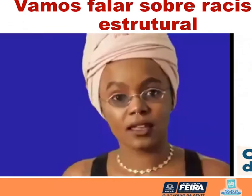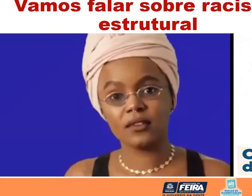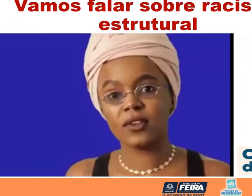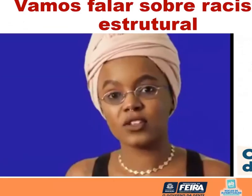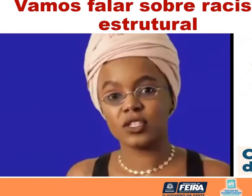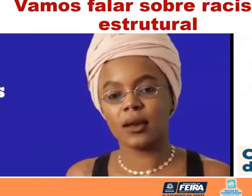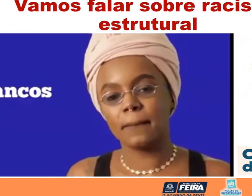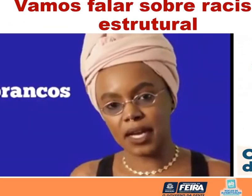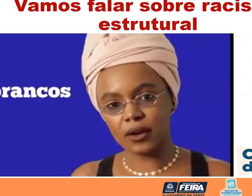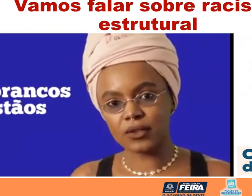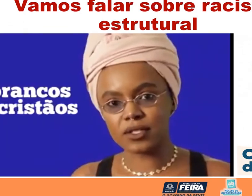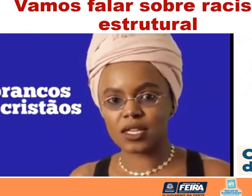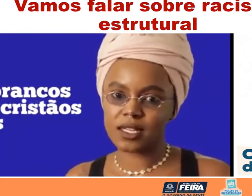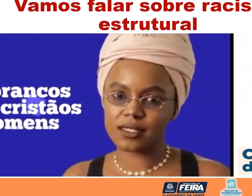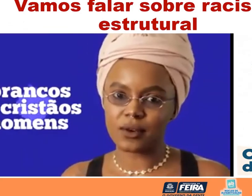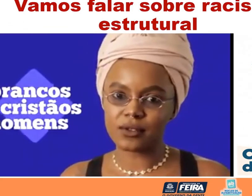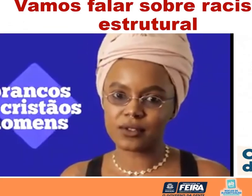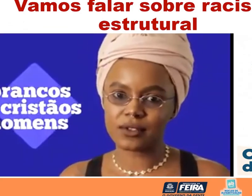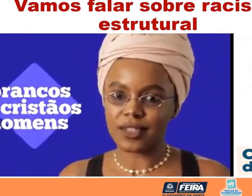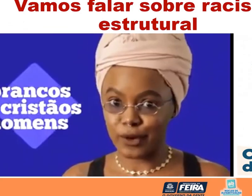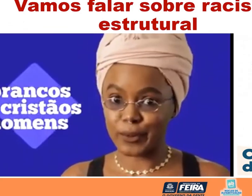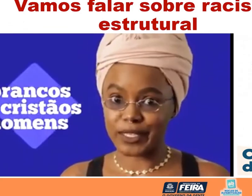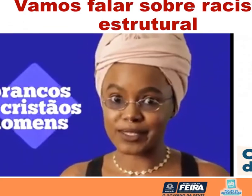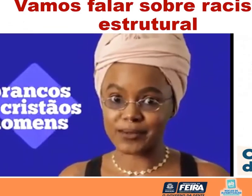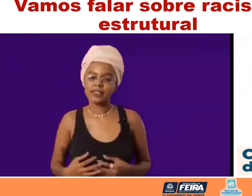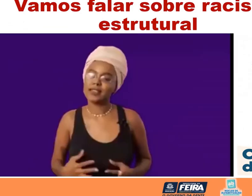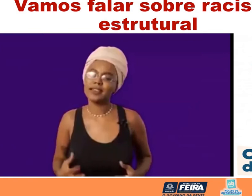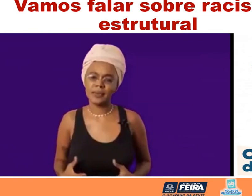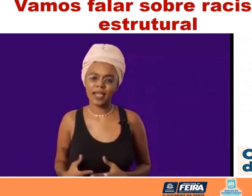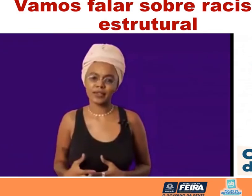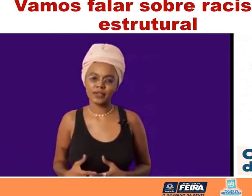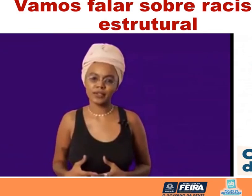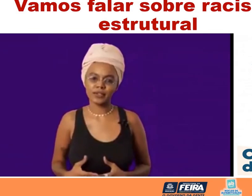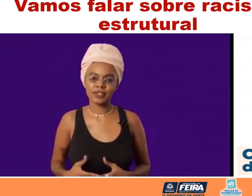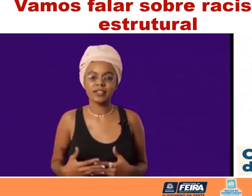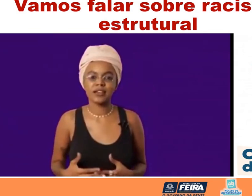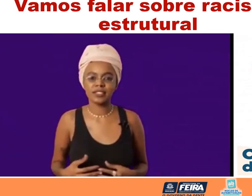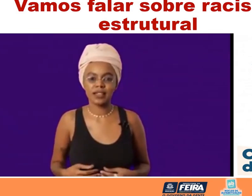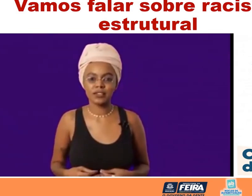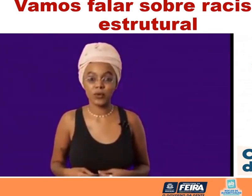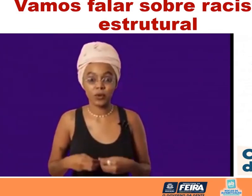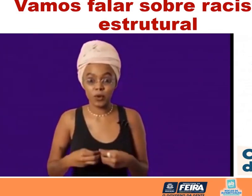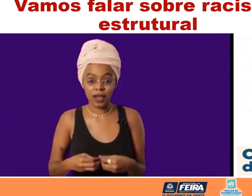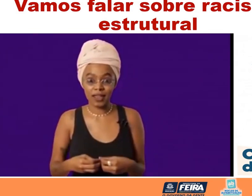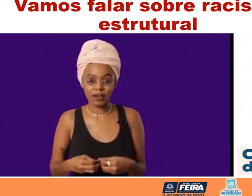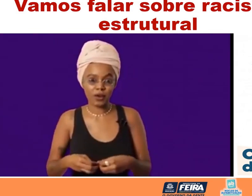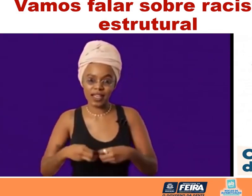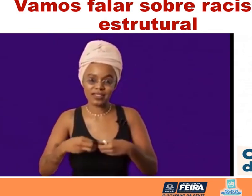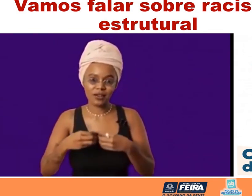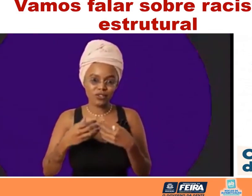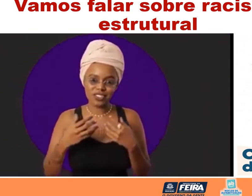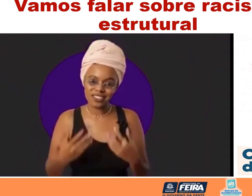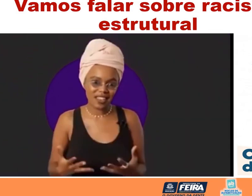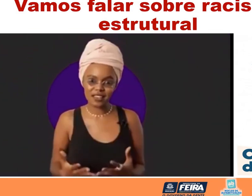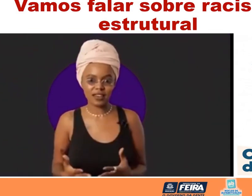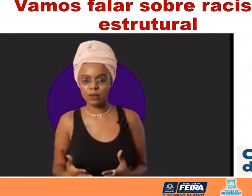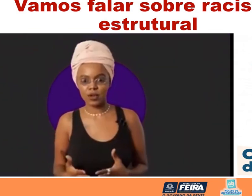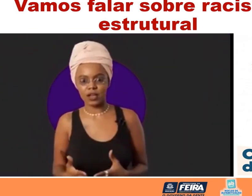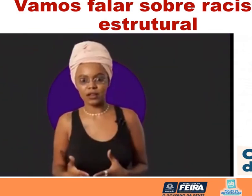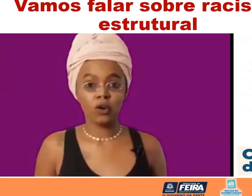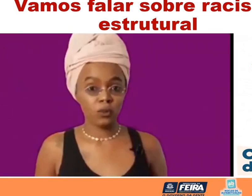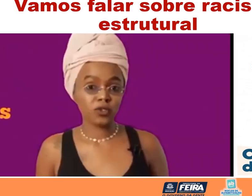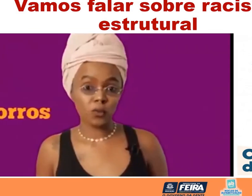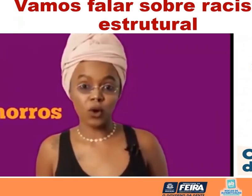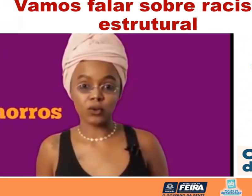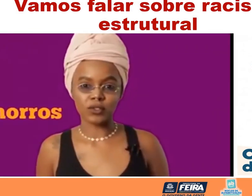europeu que defendia brancos, cristãos e homens. Recém-libertos, os escravizados foram morar em locais onde ninguém